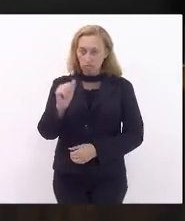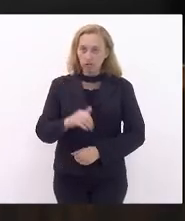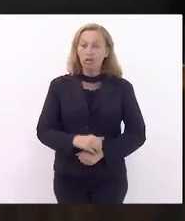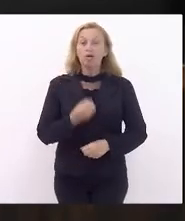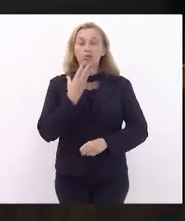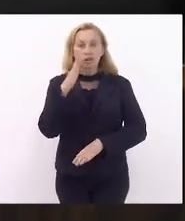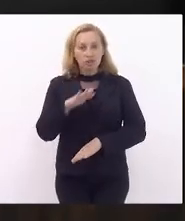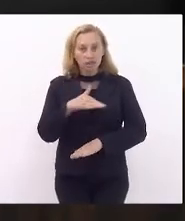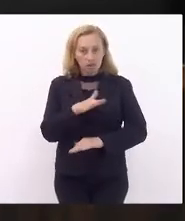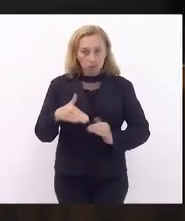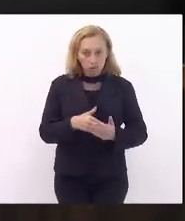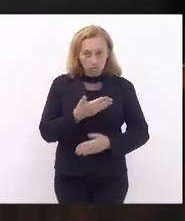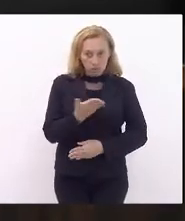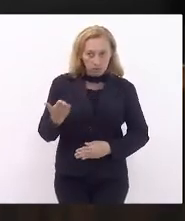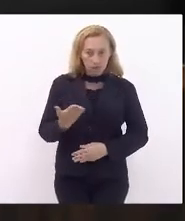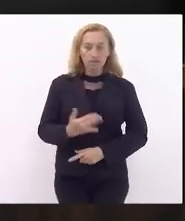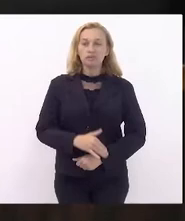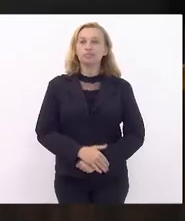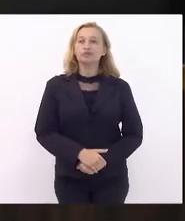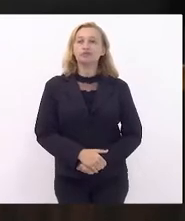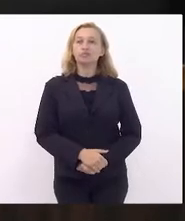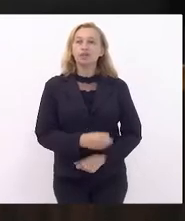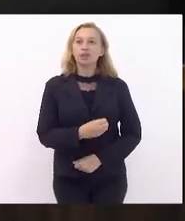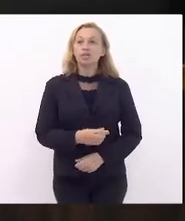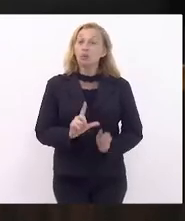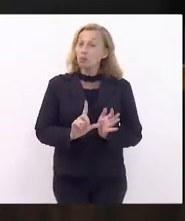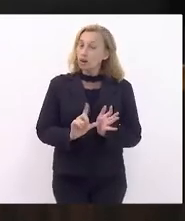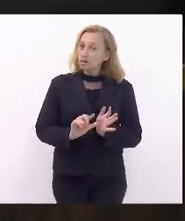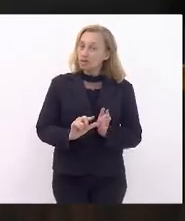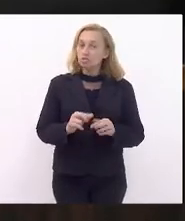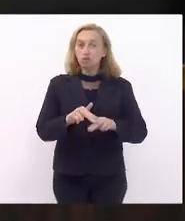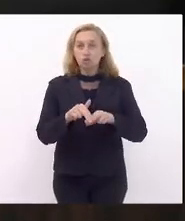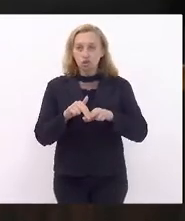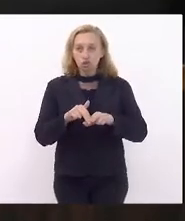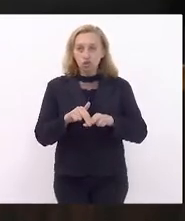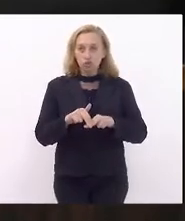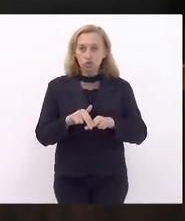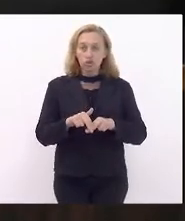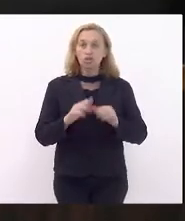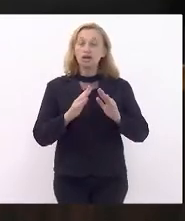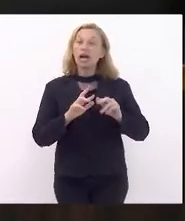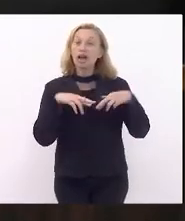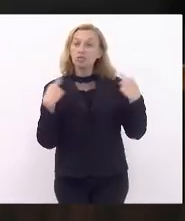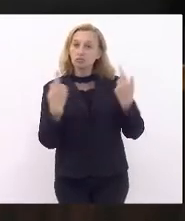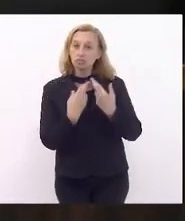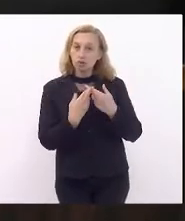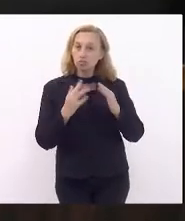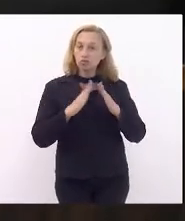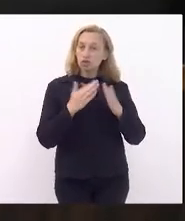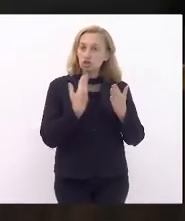tarde a todas e todos. O atraso se deu por conta da reunião do Colégio de Líderes.